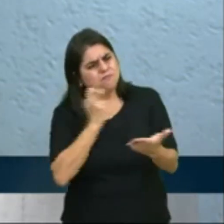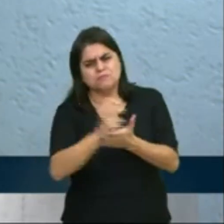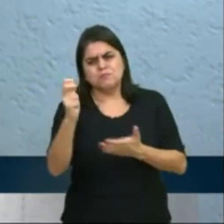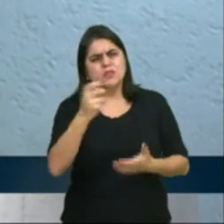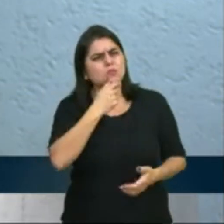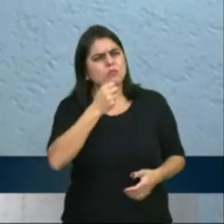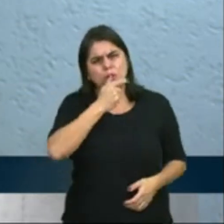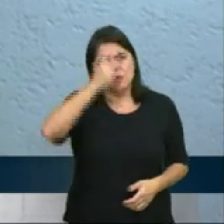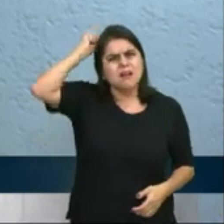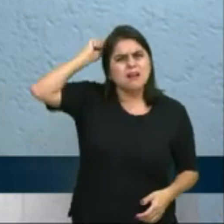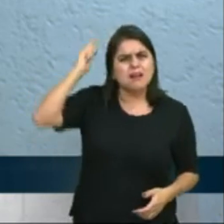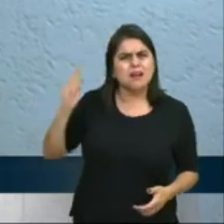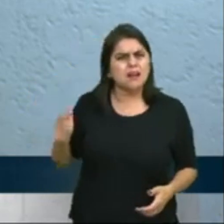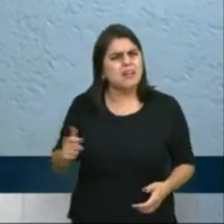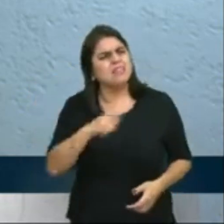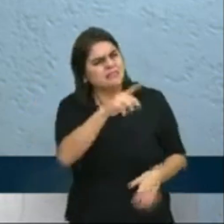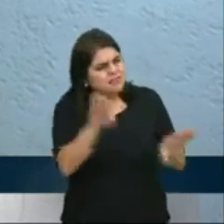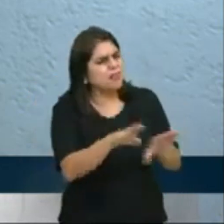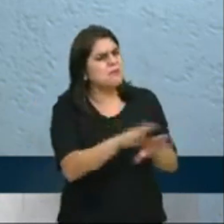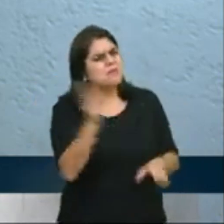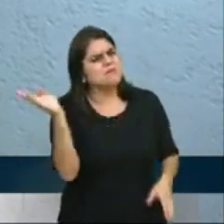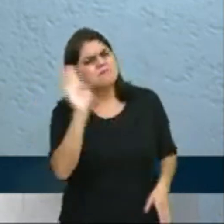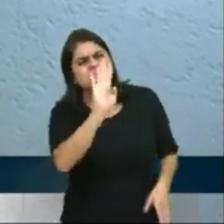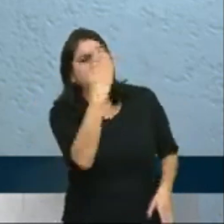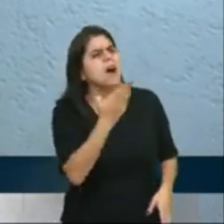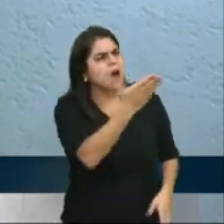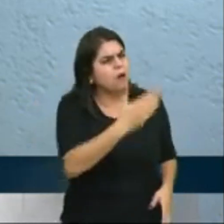melhorar muito o Brasil, mas é outro traidor, canalha e sem vergonha que está lá.